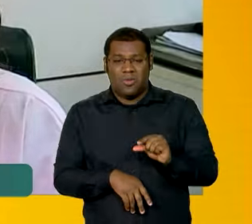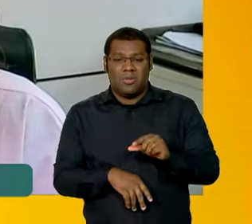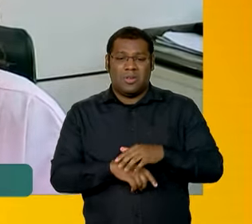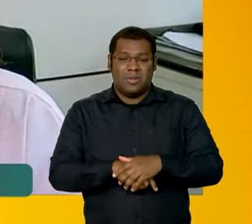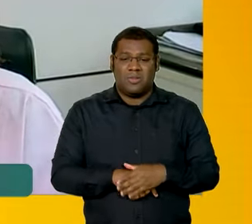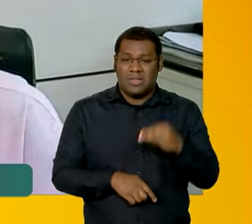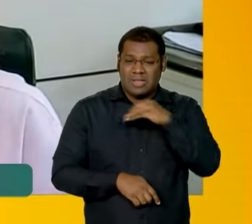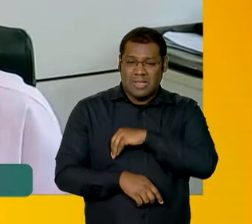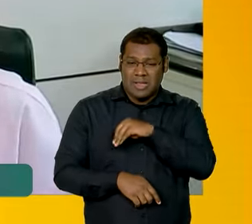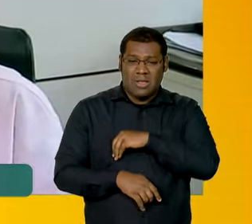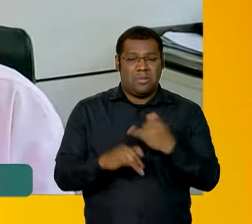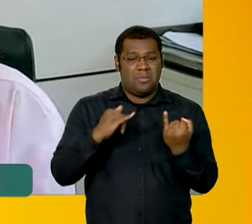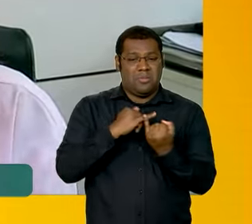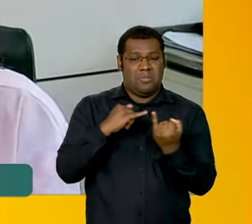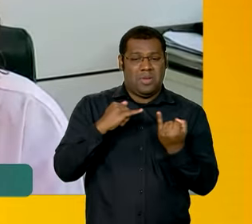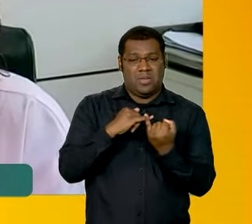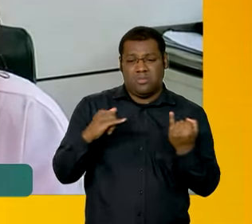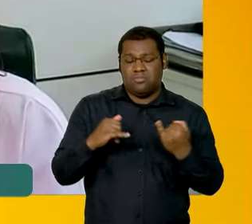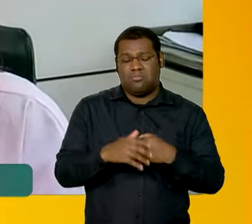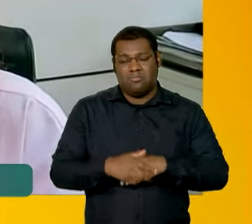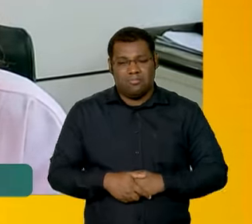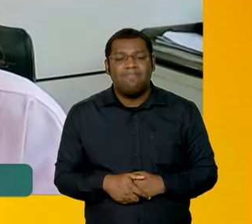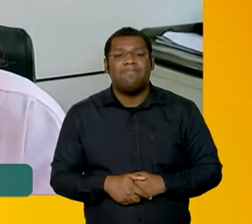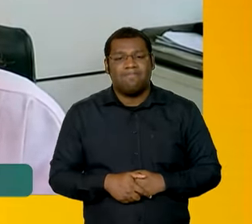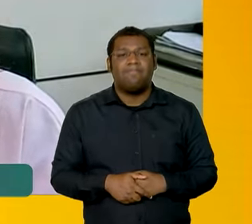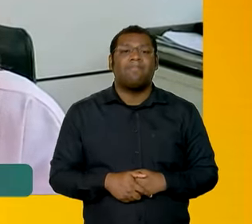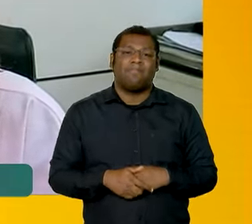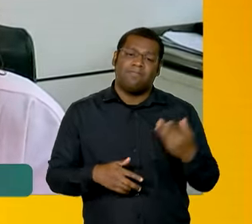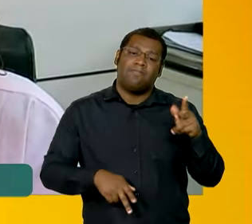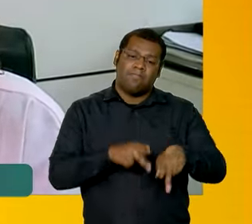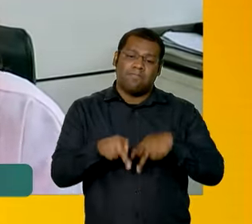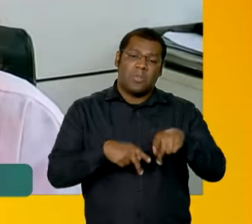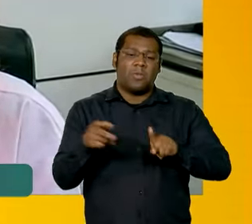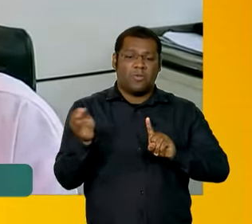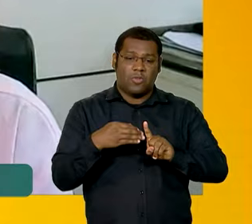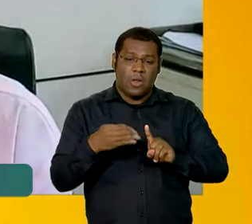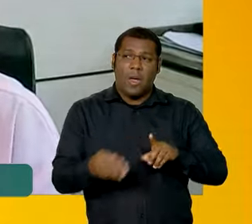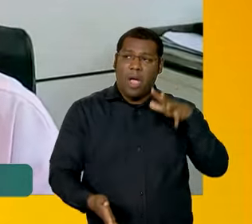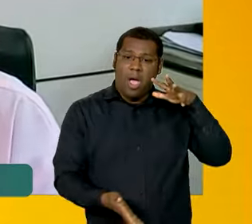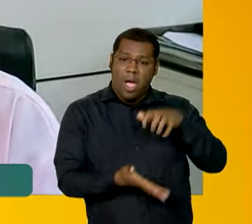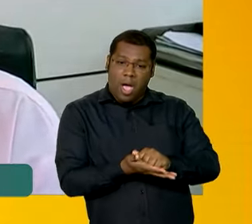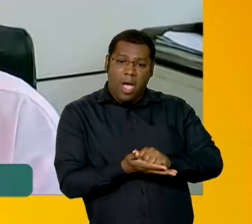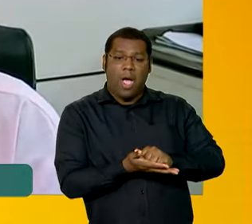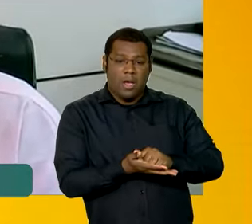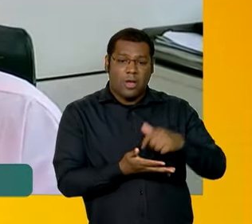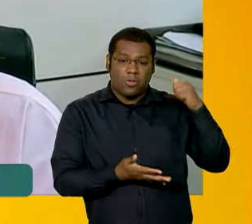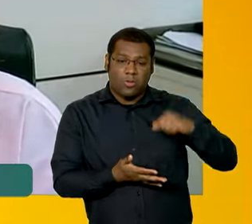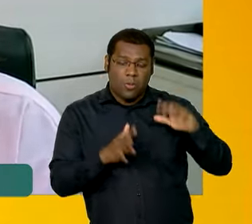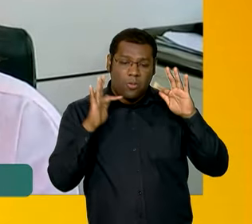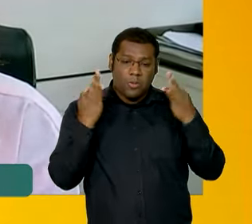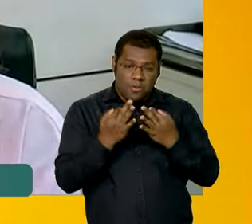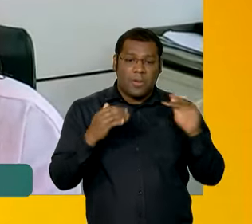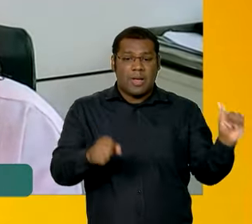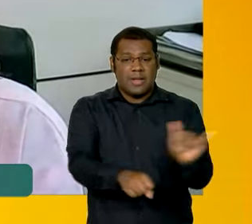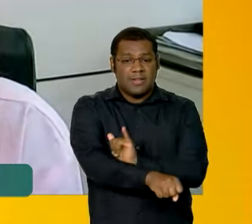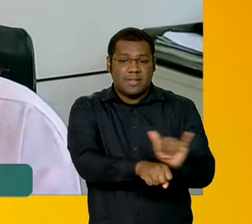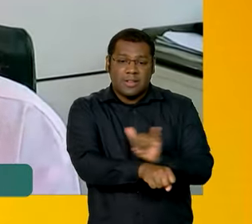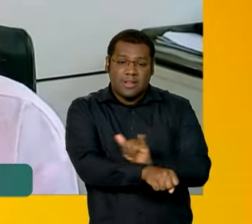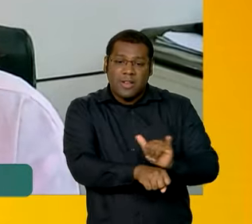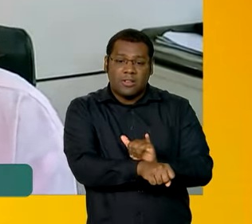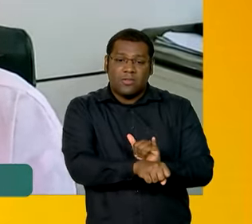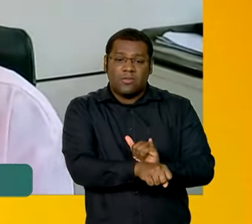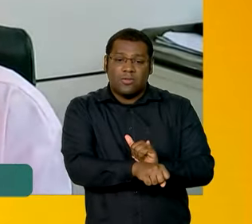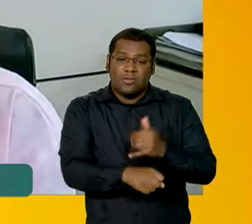mínimo per capita, é um público que tem essa vulnerabilidade. Então, o Cadastro, enquanto essa ferramenta, tanto para dar